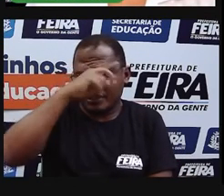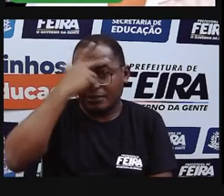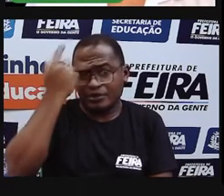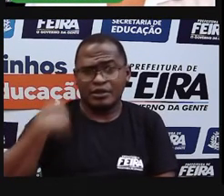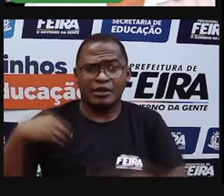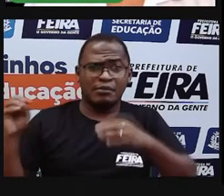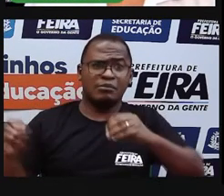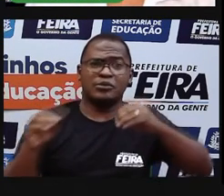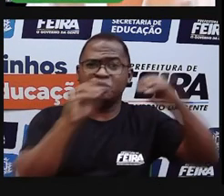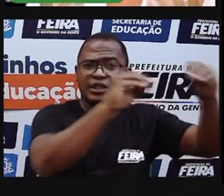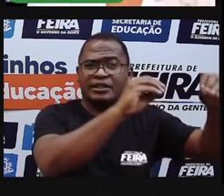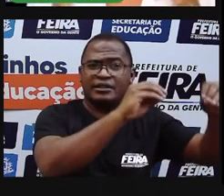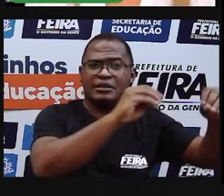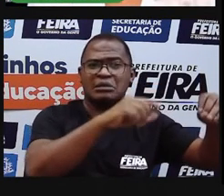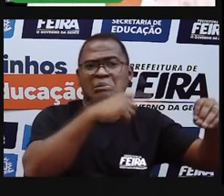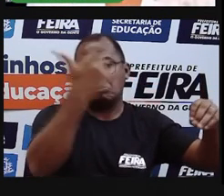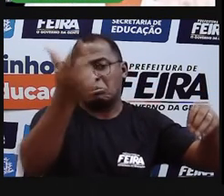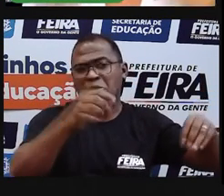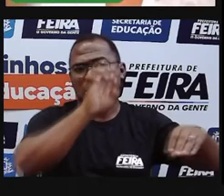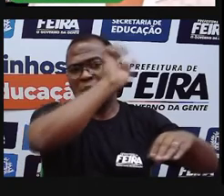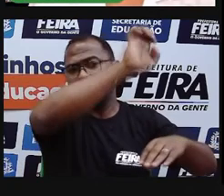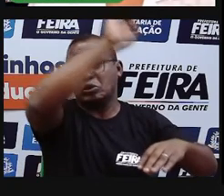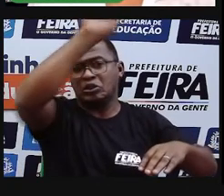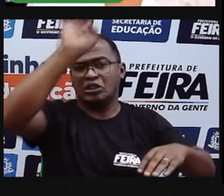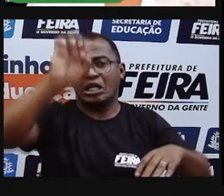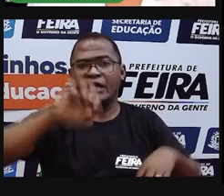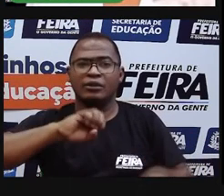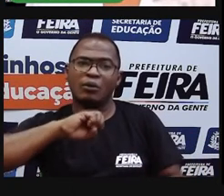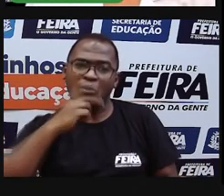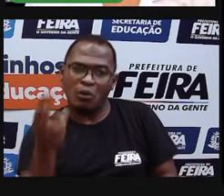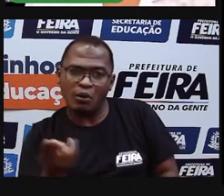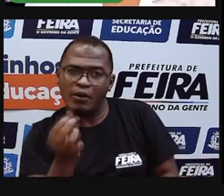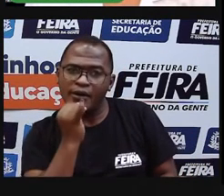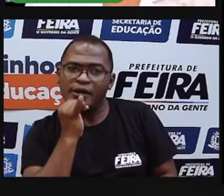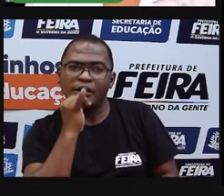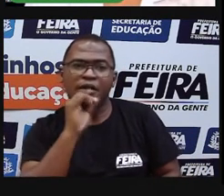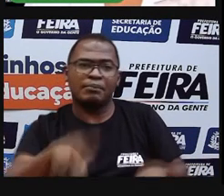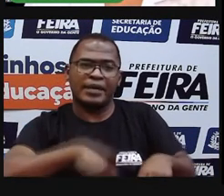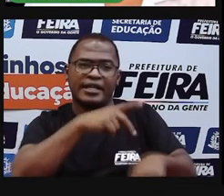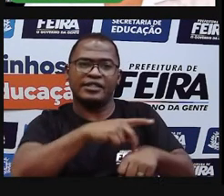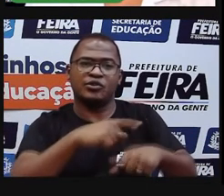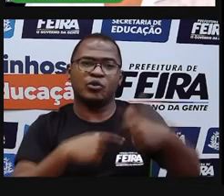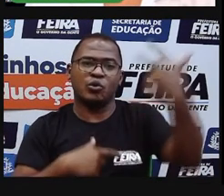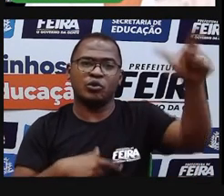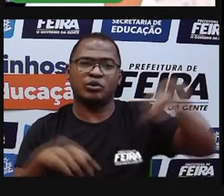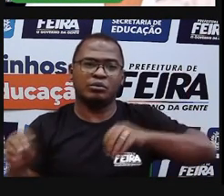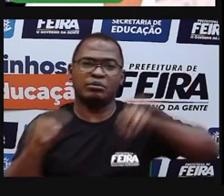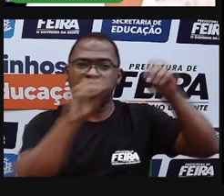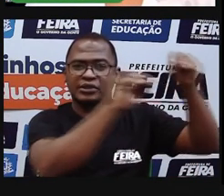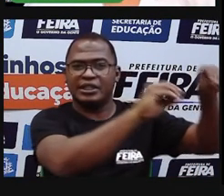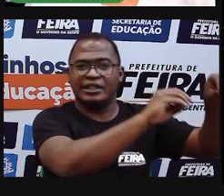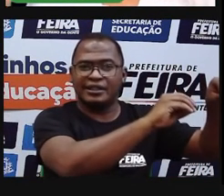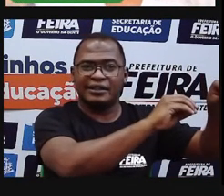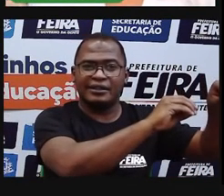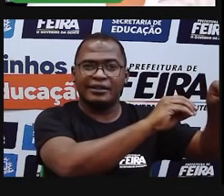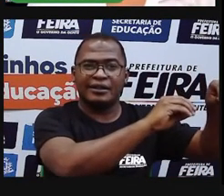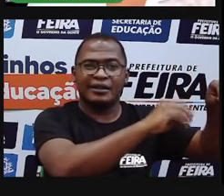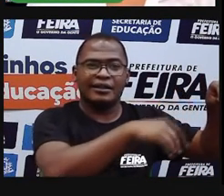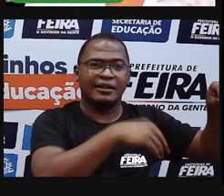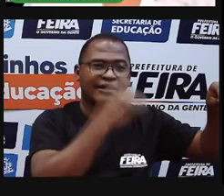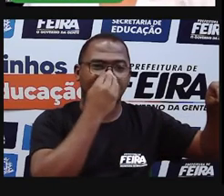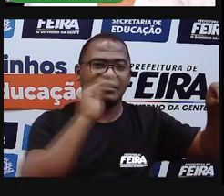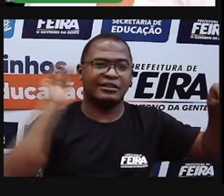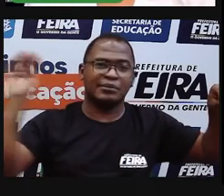cidade e não sentir. Acontece, acontece. Mas, no geral, a gente vê as pessoas muito saudosas, né? Lembrando dos seus